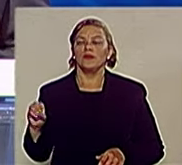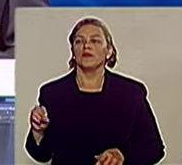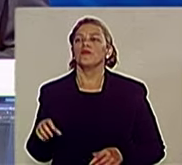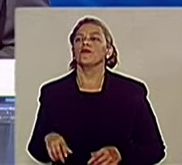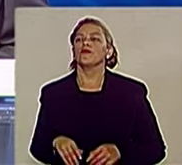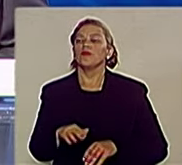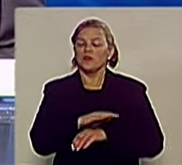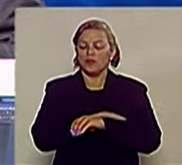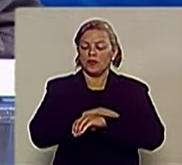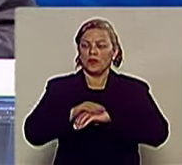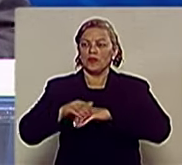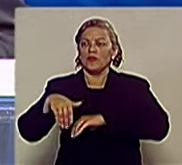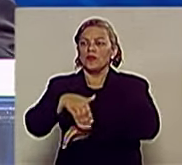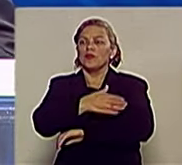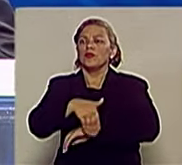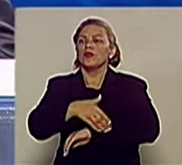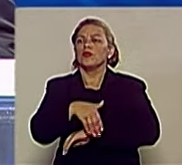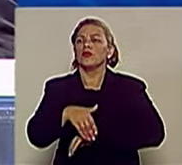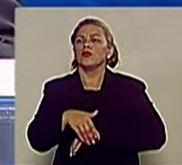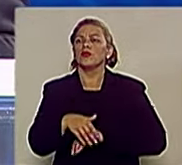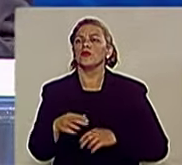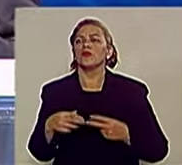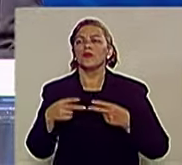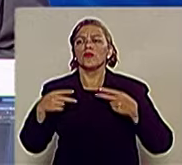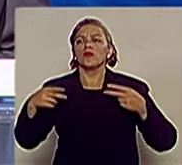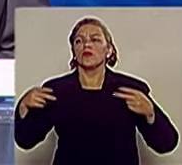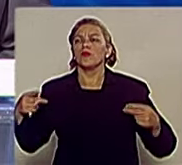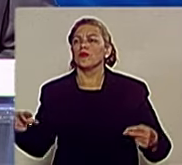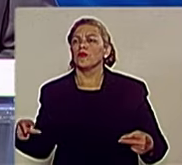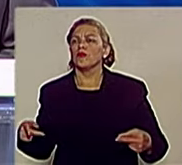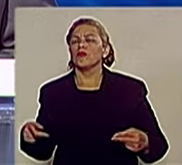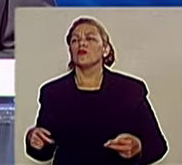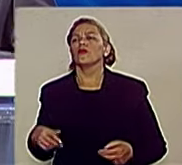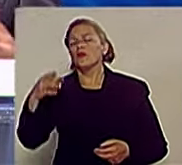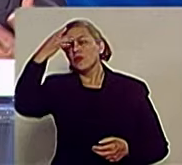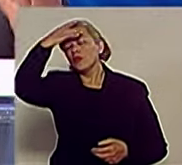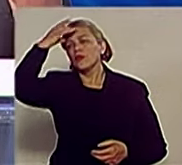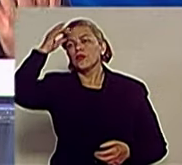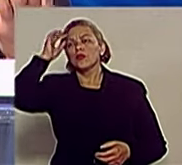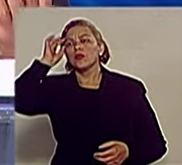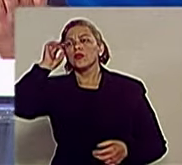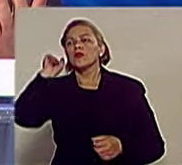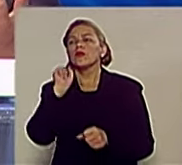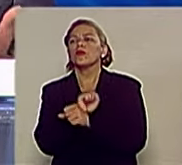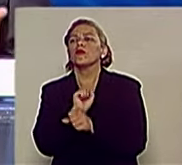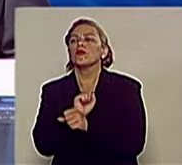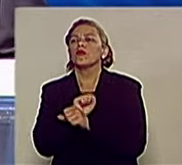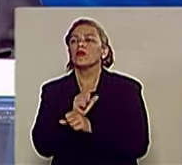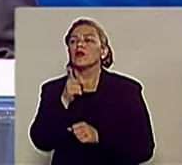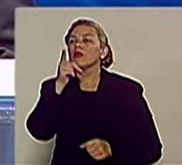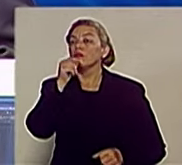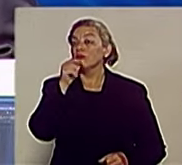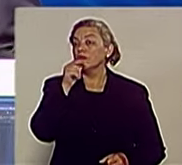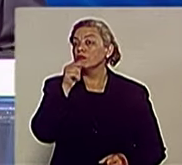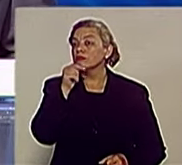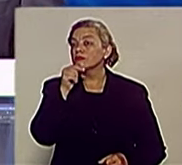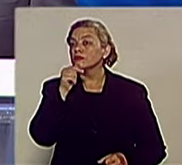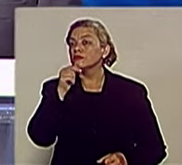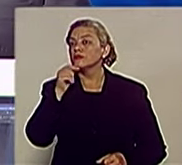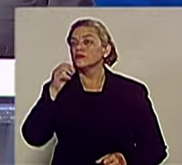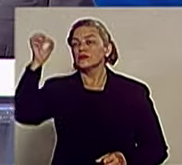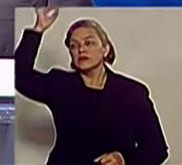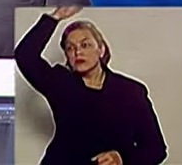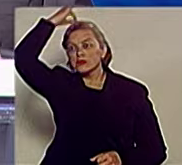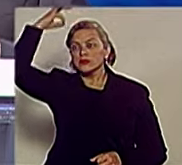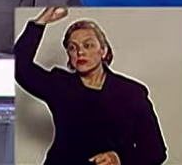do Capão Grosso, no Buquirinha 2. Quantos anos aquela população esperou? A água no Santa Cecília 2. Bairros